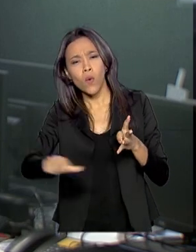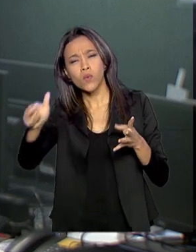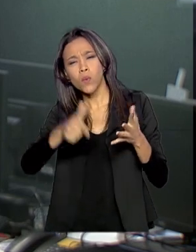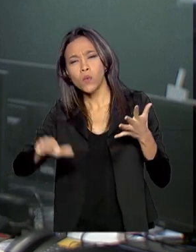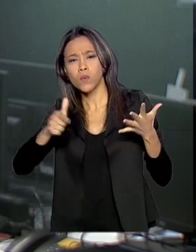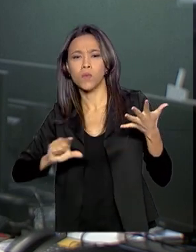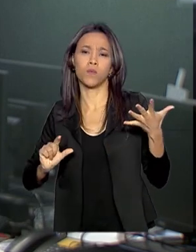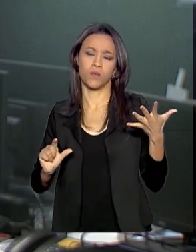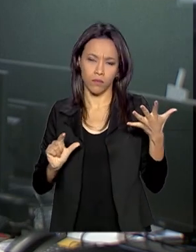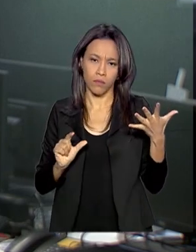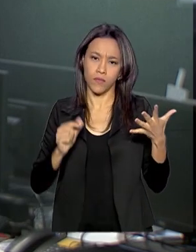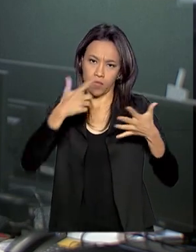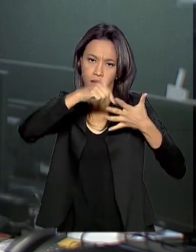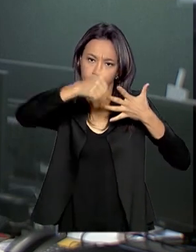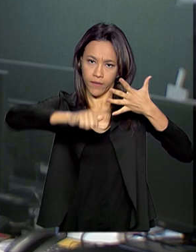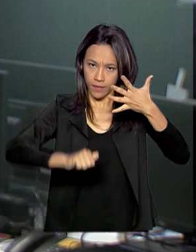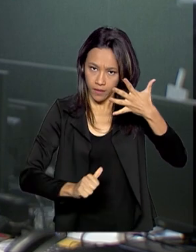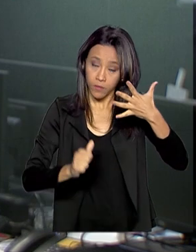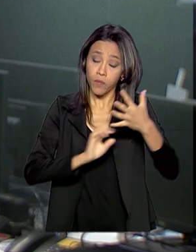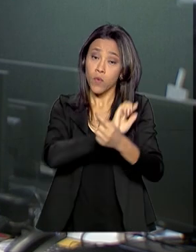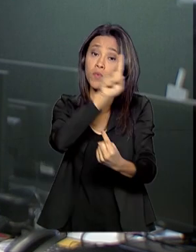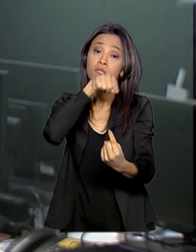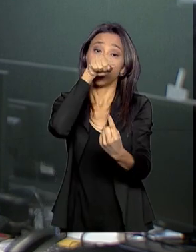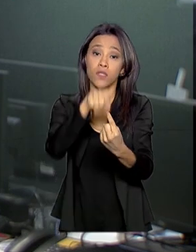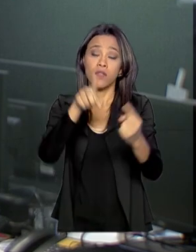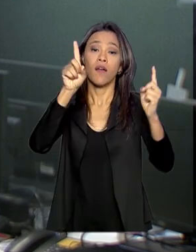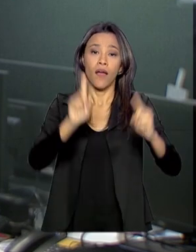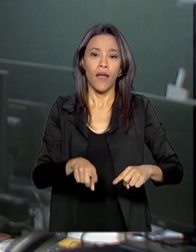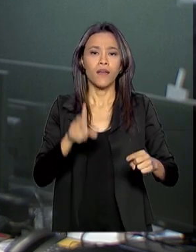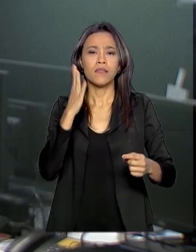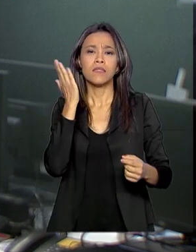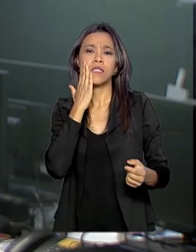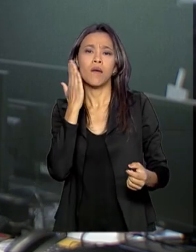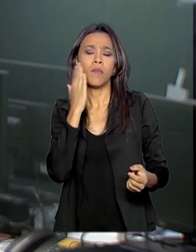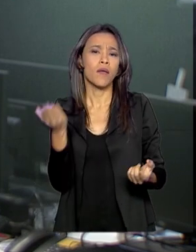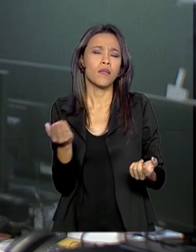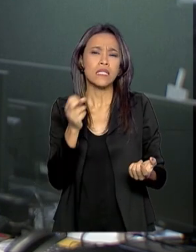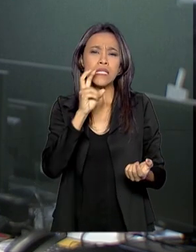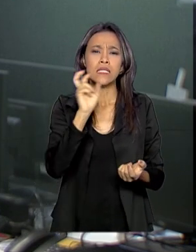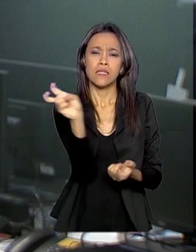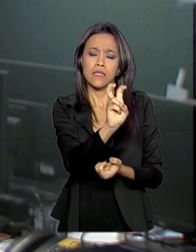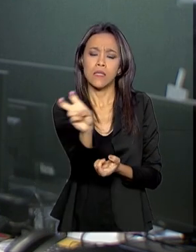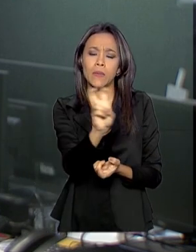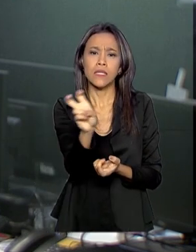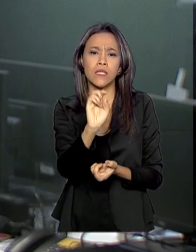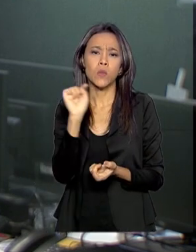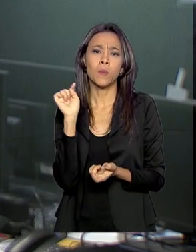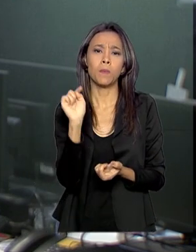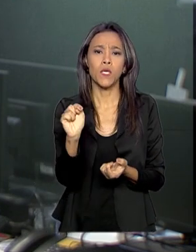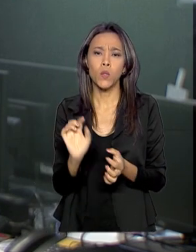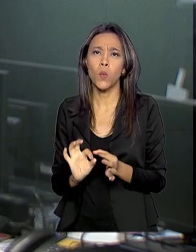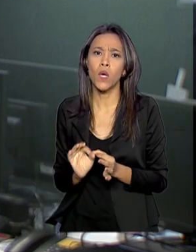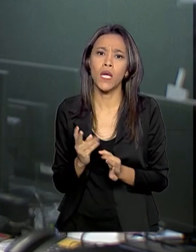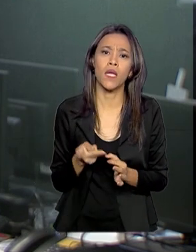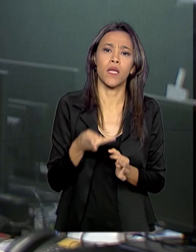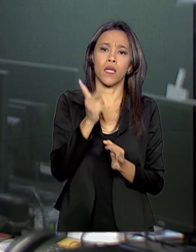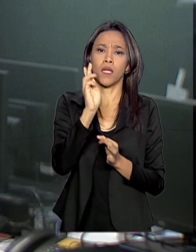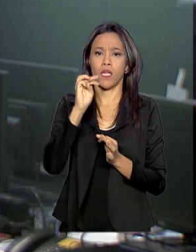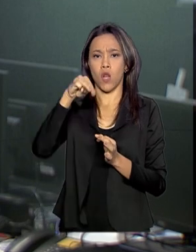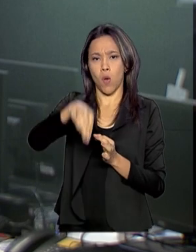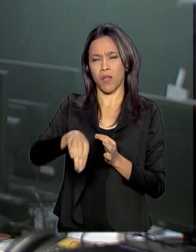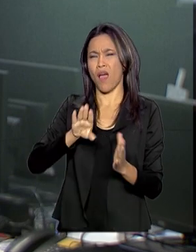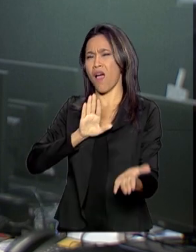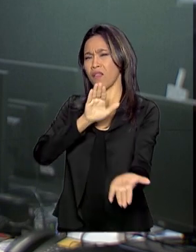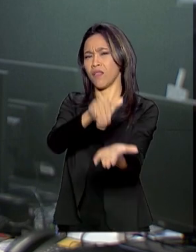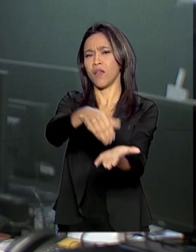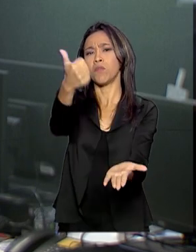equipamentos. A meta é concluir o levantamento da situação de 55 mil quilômetros de rodovias até o primeiro semestre